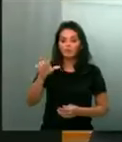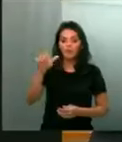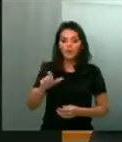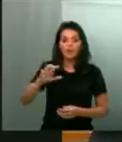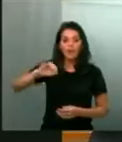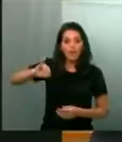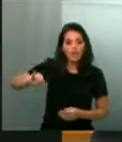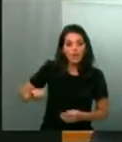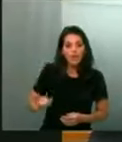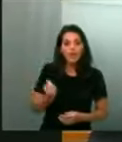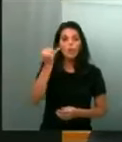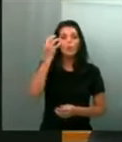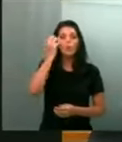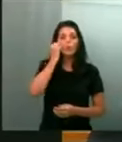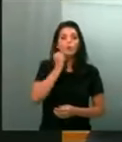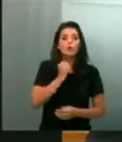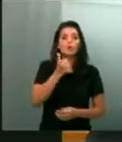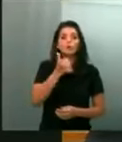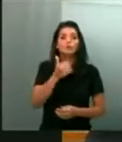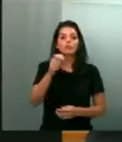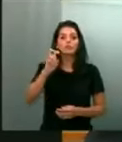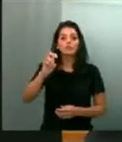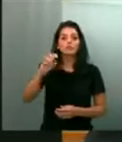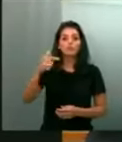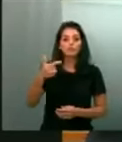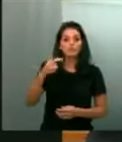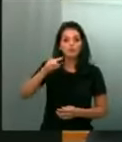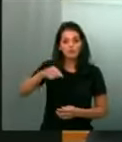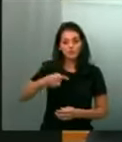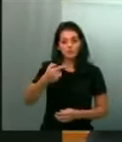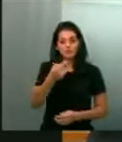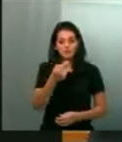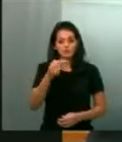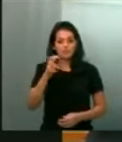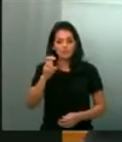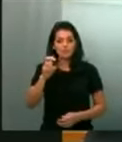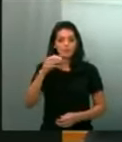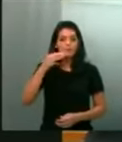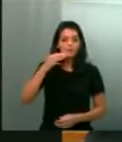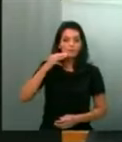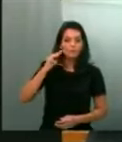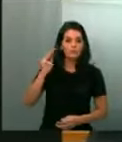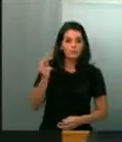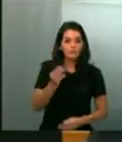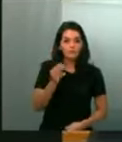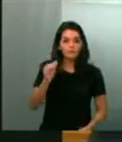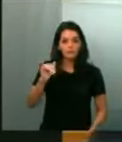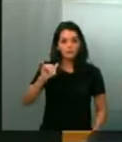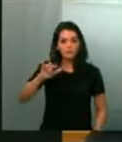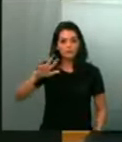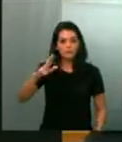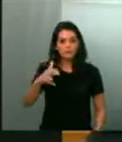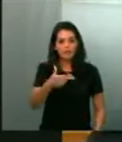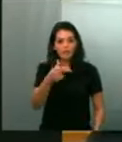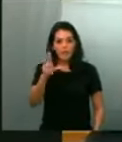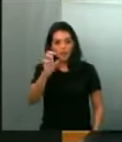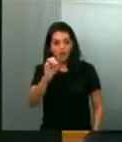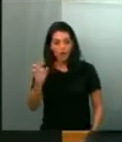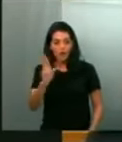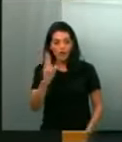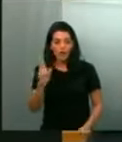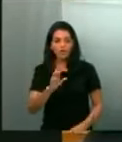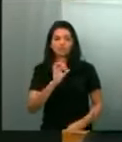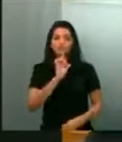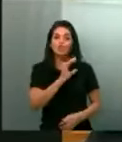152,75 milhões de reais apenas no